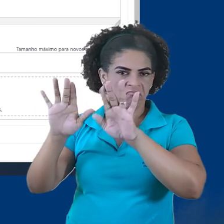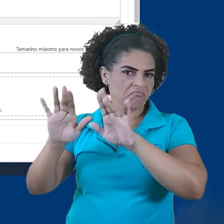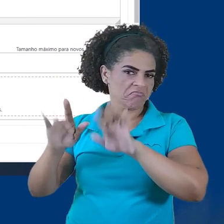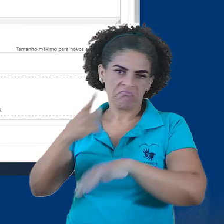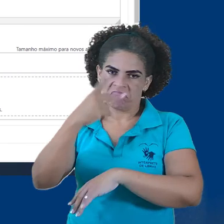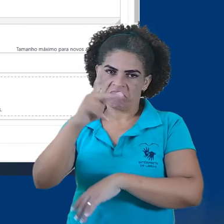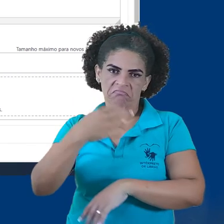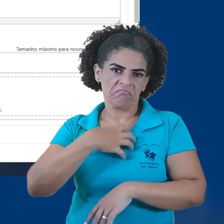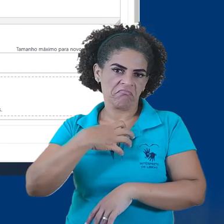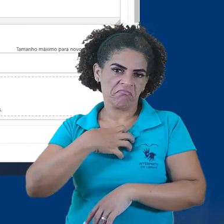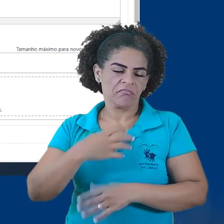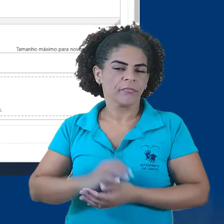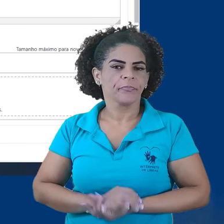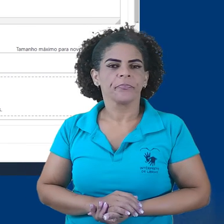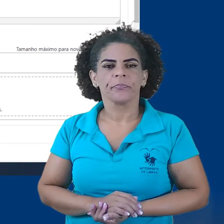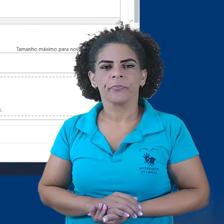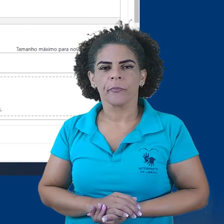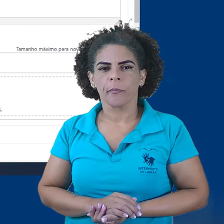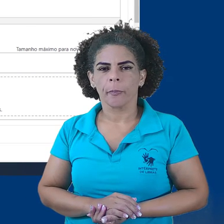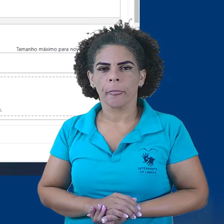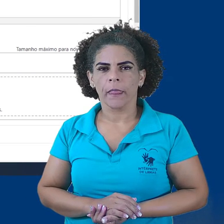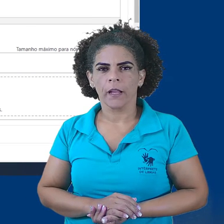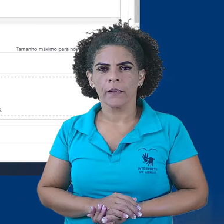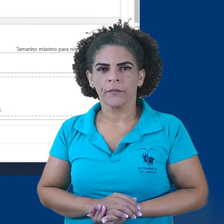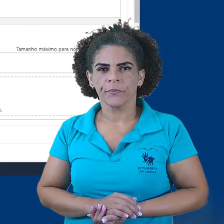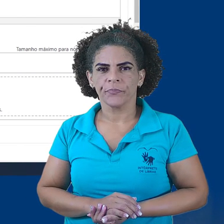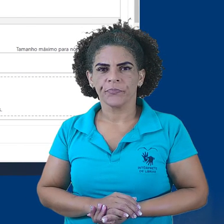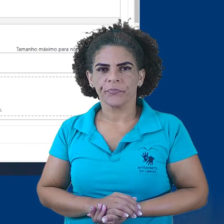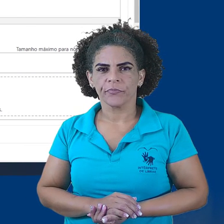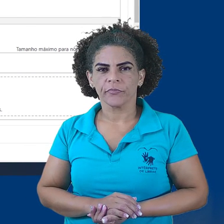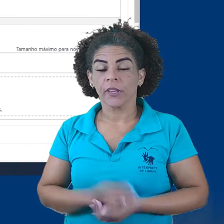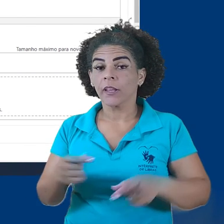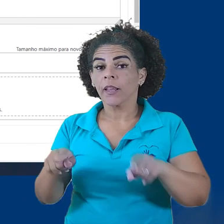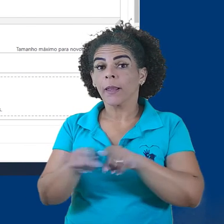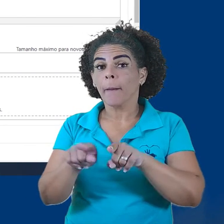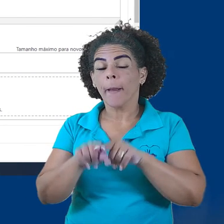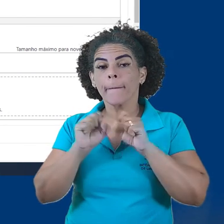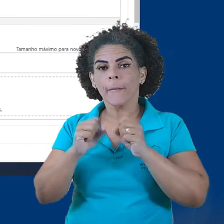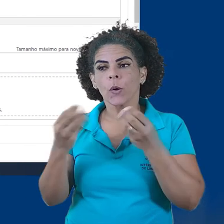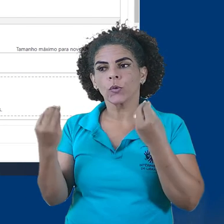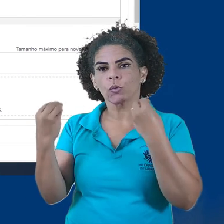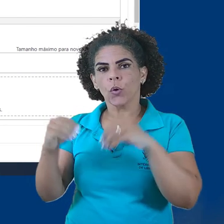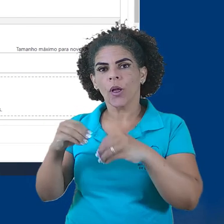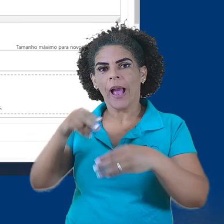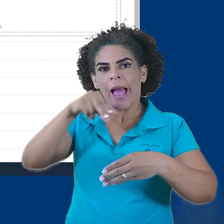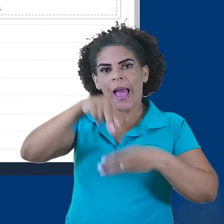um texto sobre o dia de hoje.